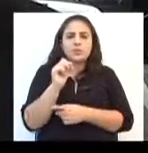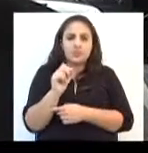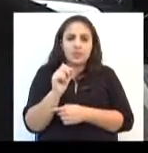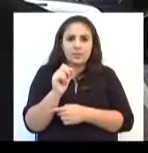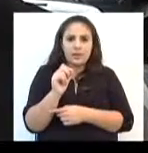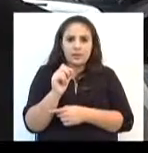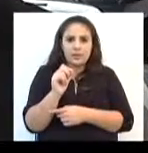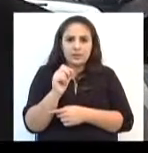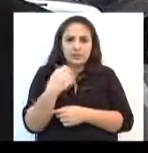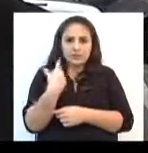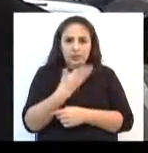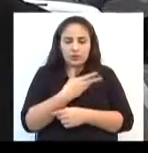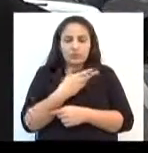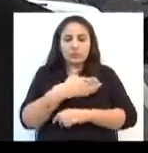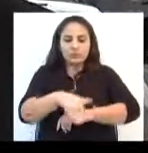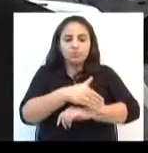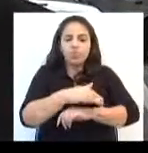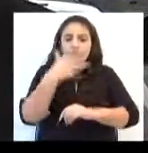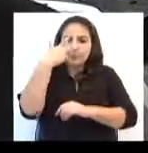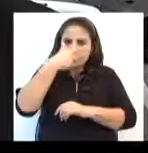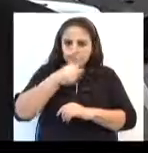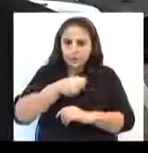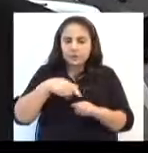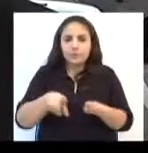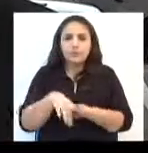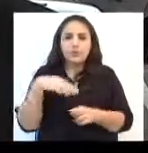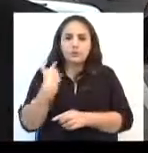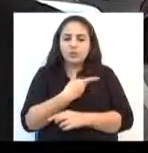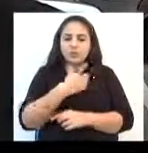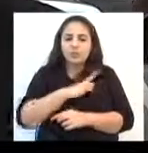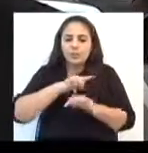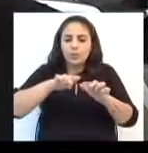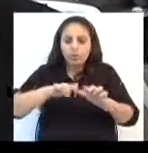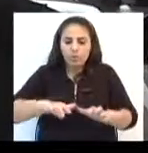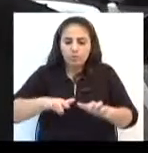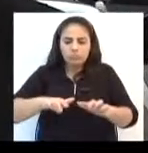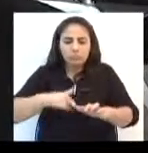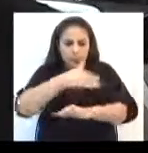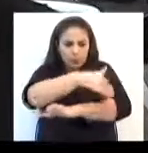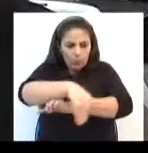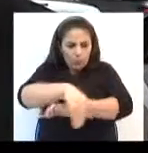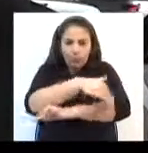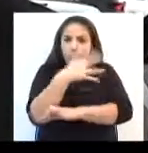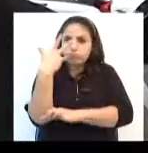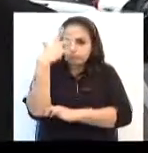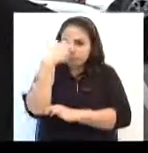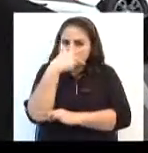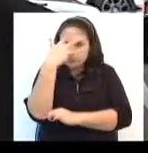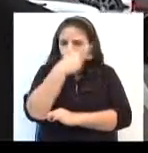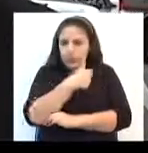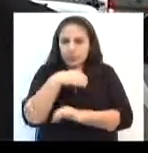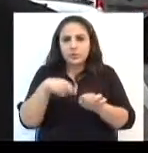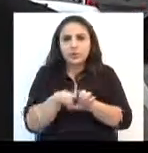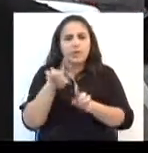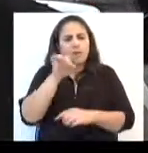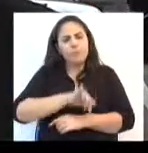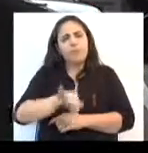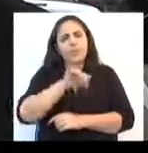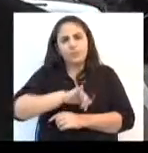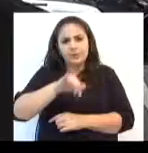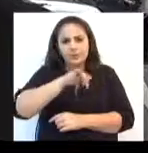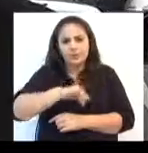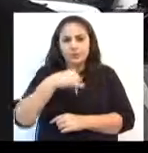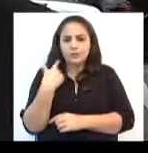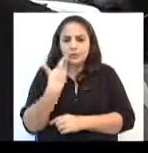a Avenida Brasil fique mais bonita. E nós temos uma avenida muito, muito bonita, nós temos várias ruas aqui e é